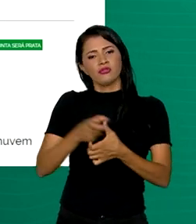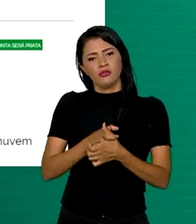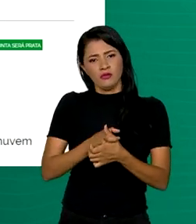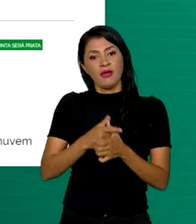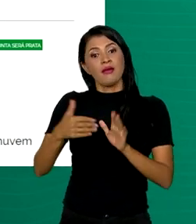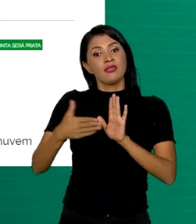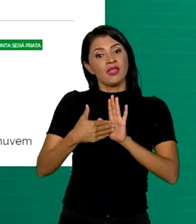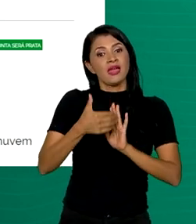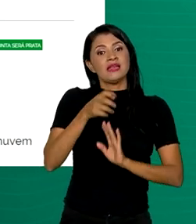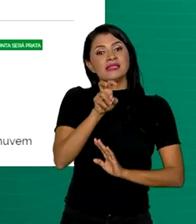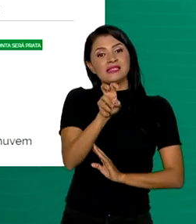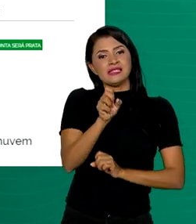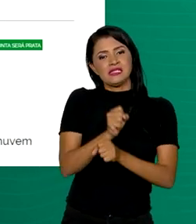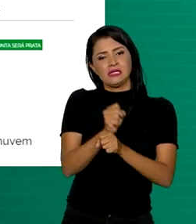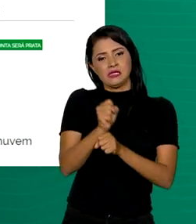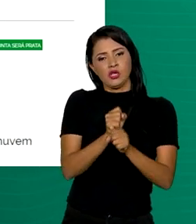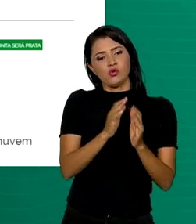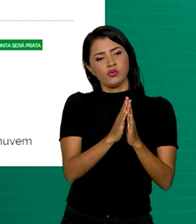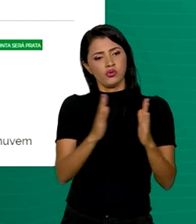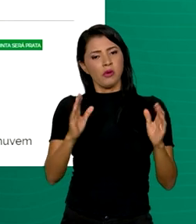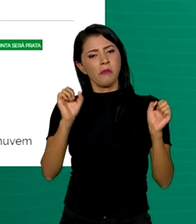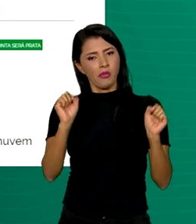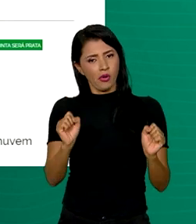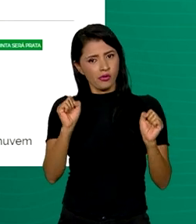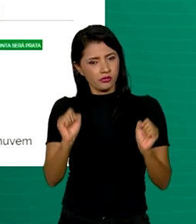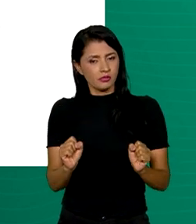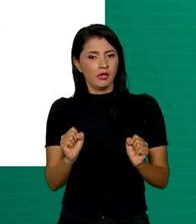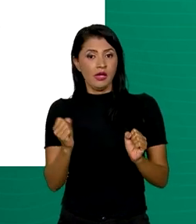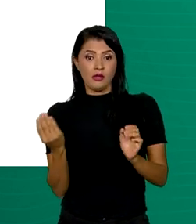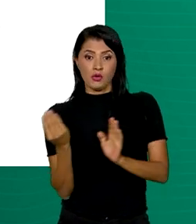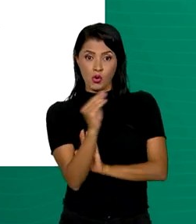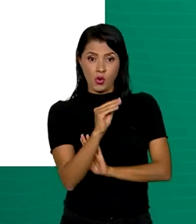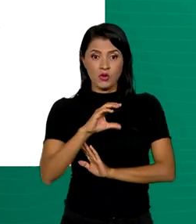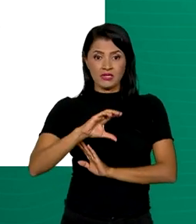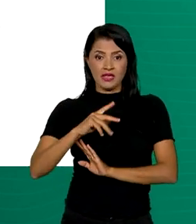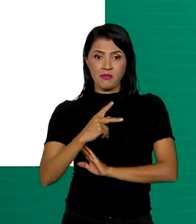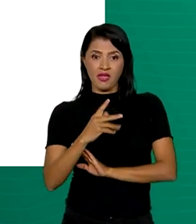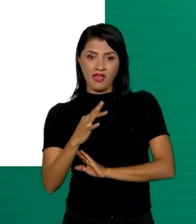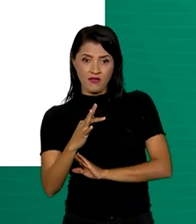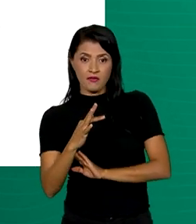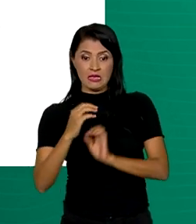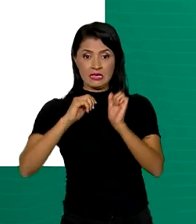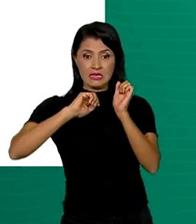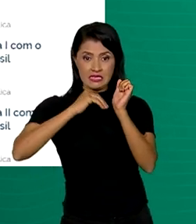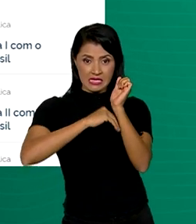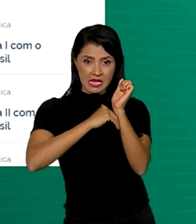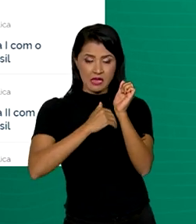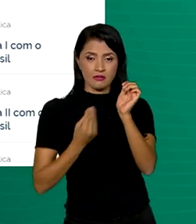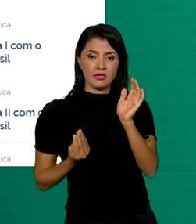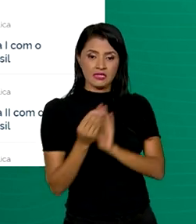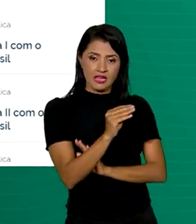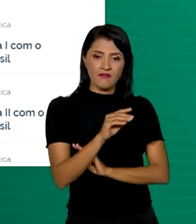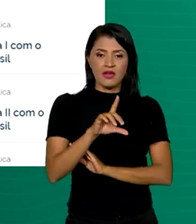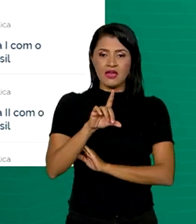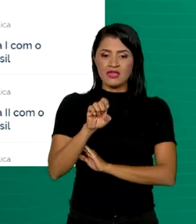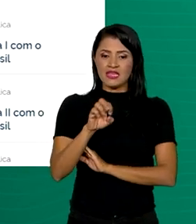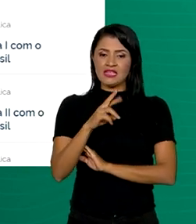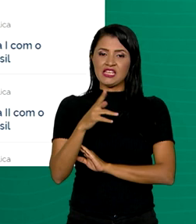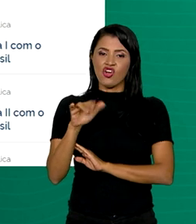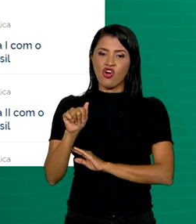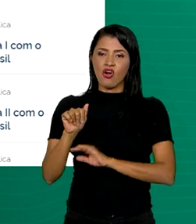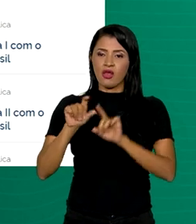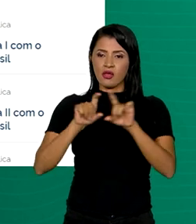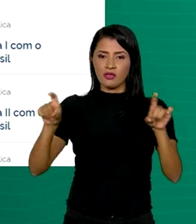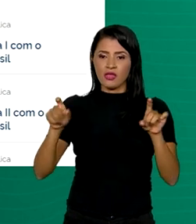em até cinco anos. Depois de inserir CPF e senha, escreva Desenrola na aba de pesquisas.